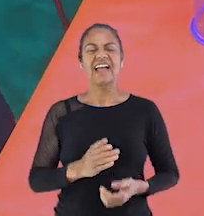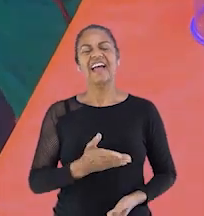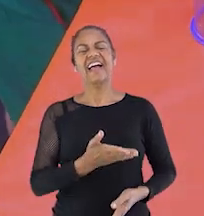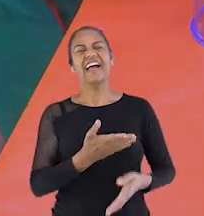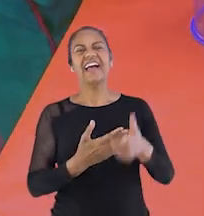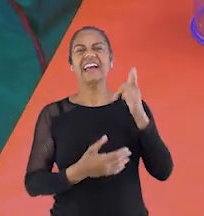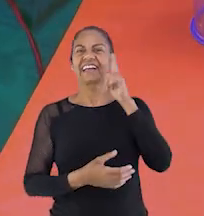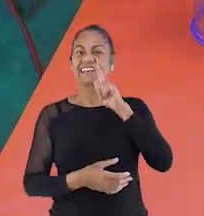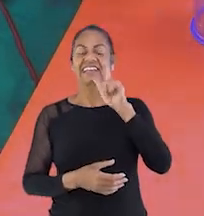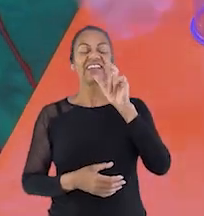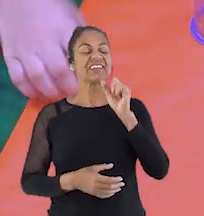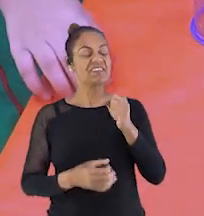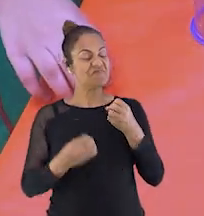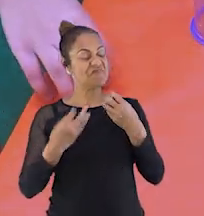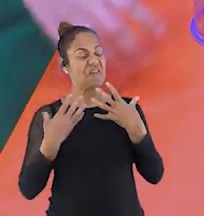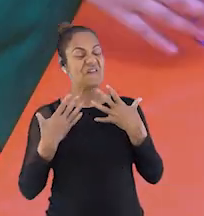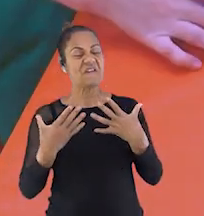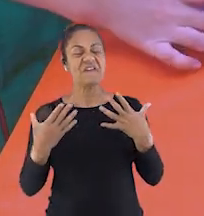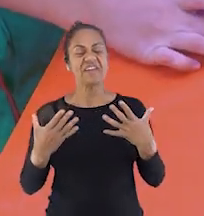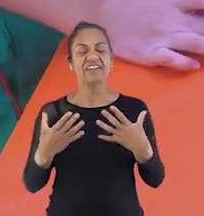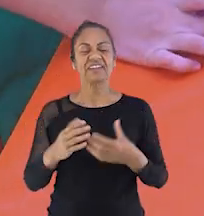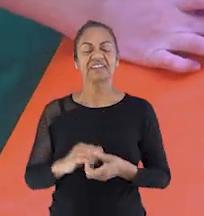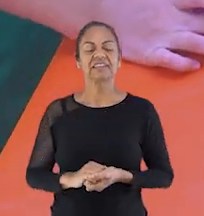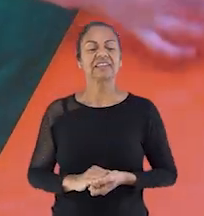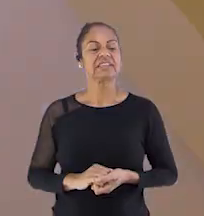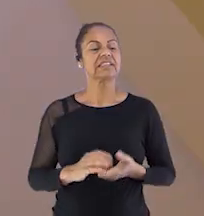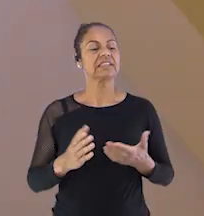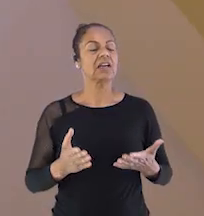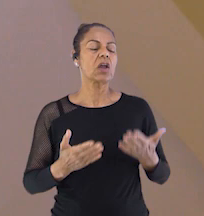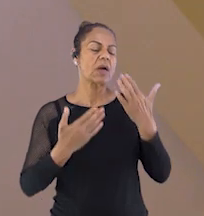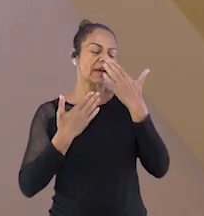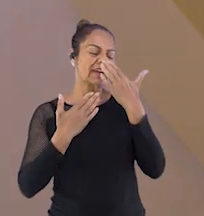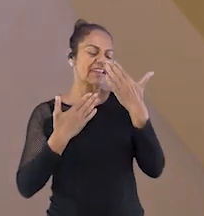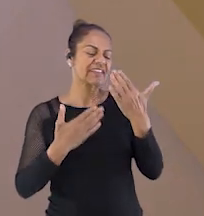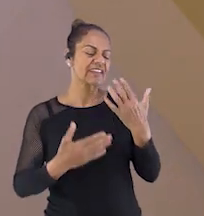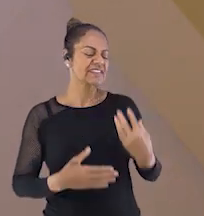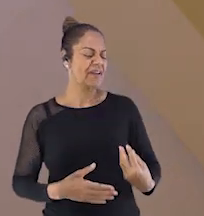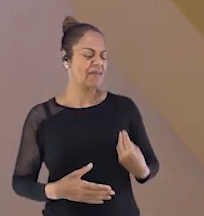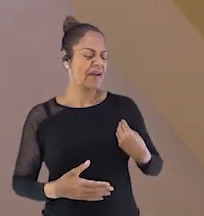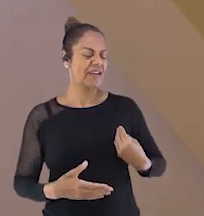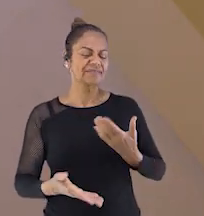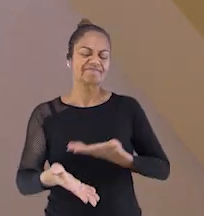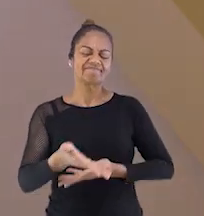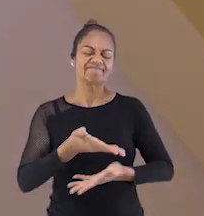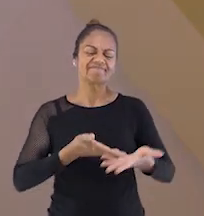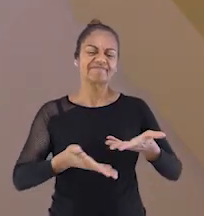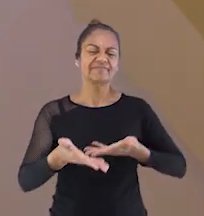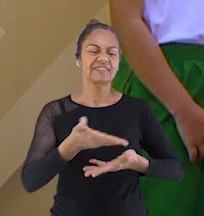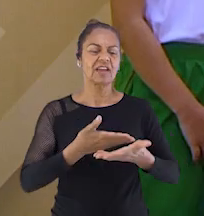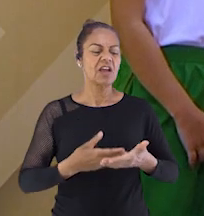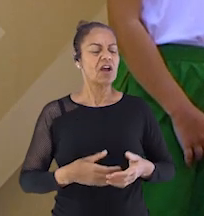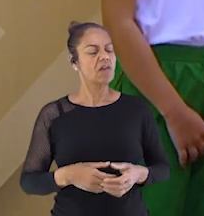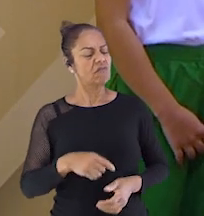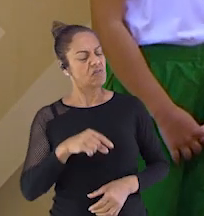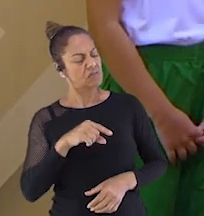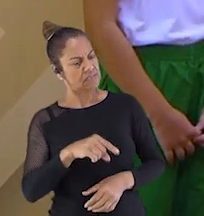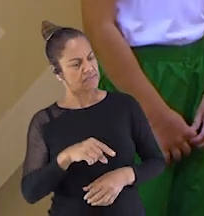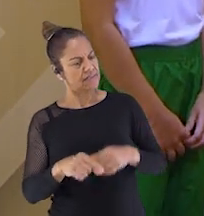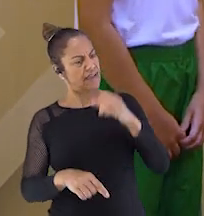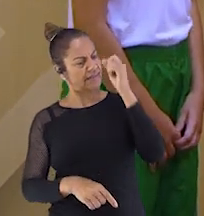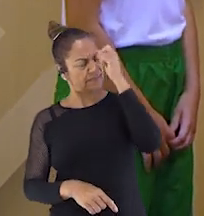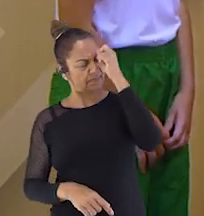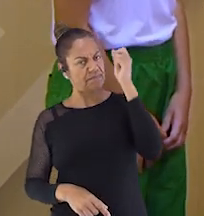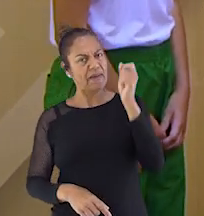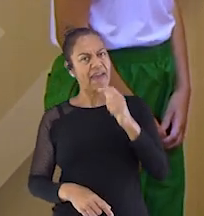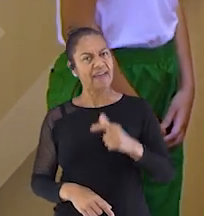Ganhou! Muito bom! Débora, eu agradeço a sua participação aqui. Eu achei você